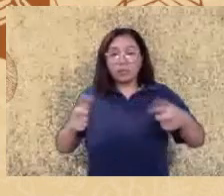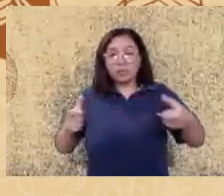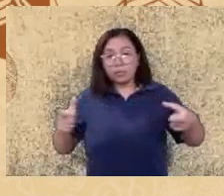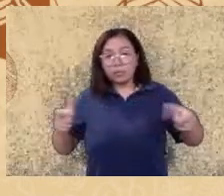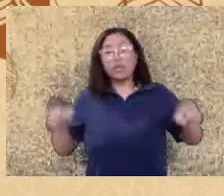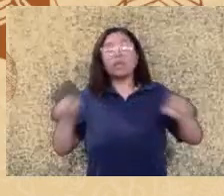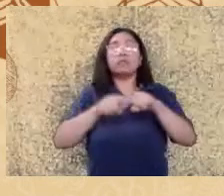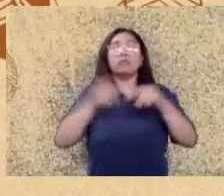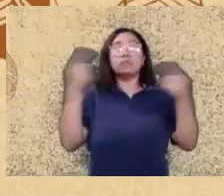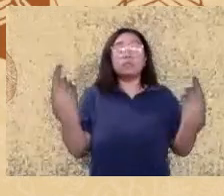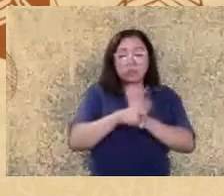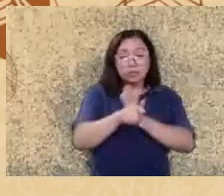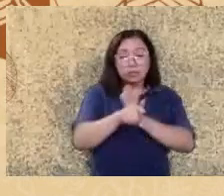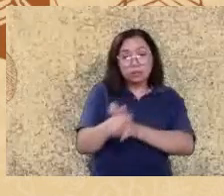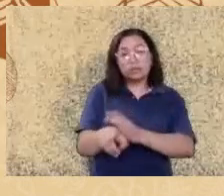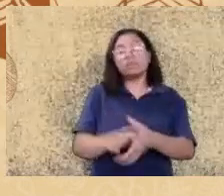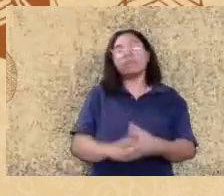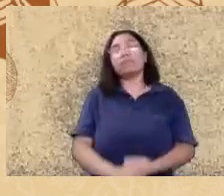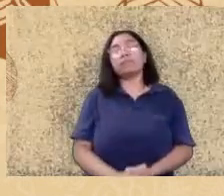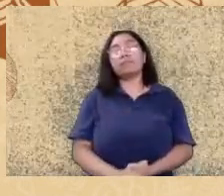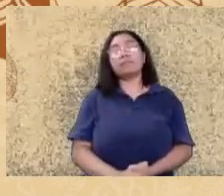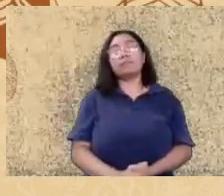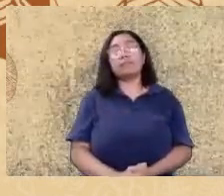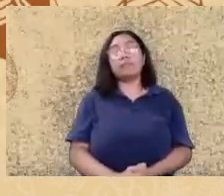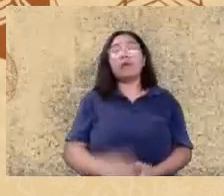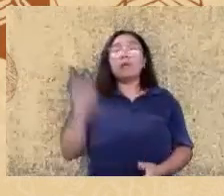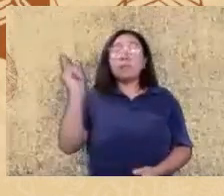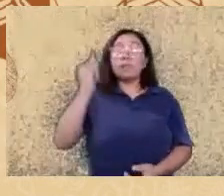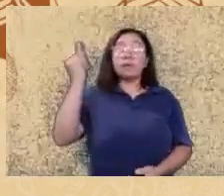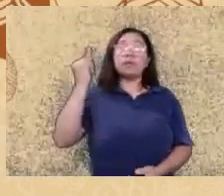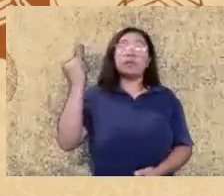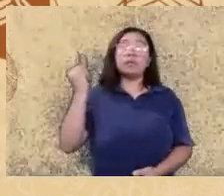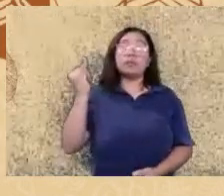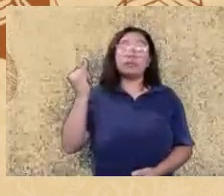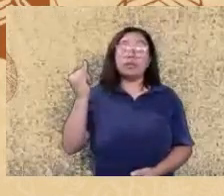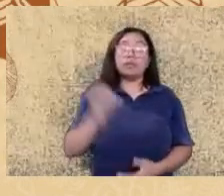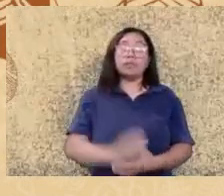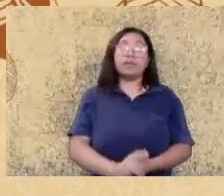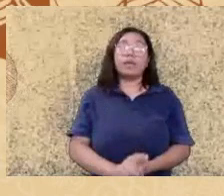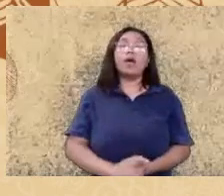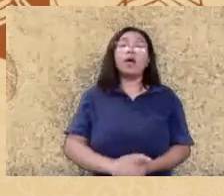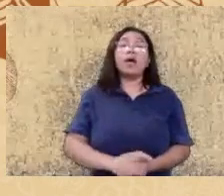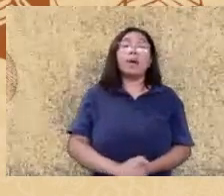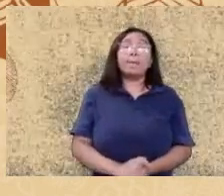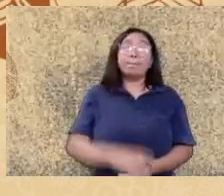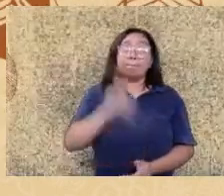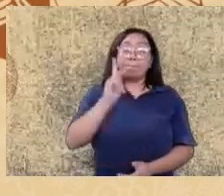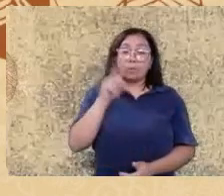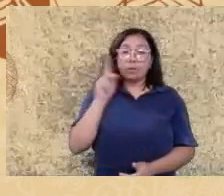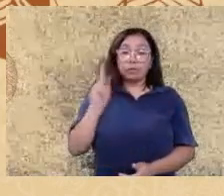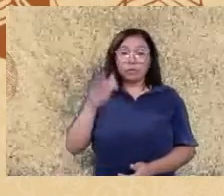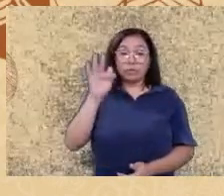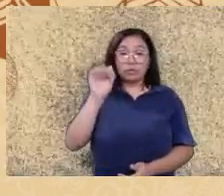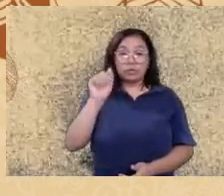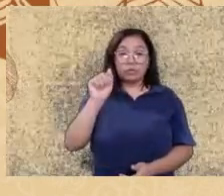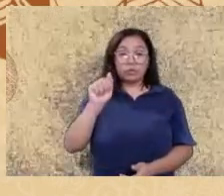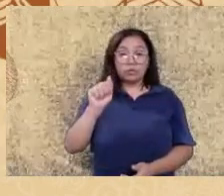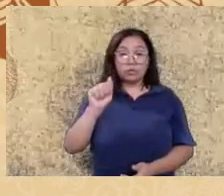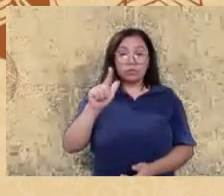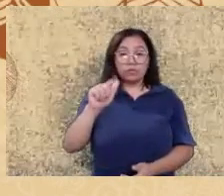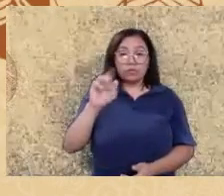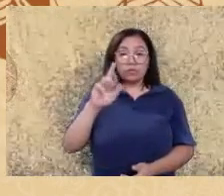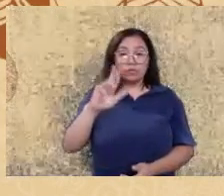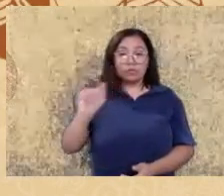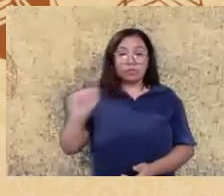obrigada é importante professora Flávia passo a palavra para a senhora